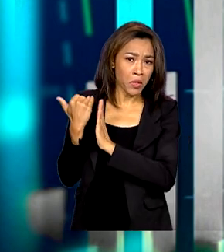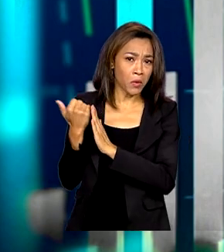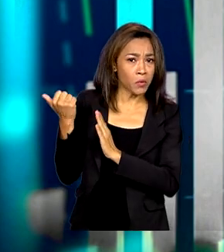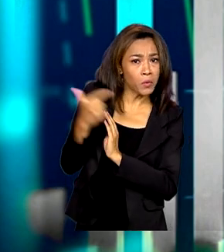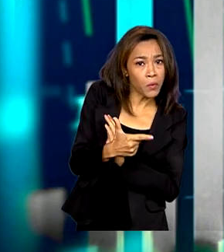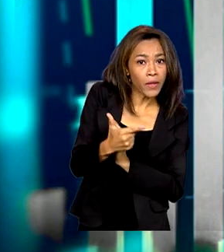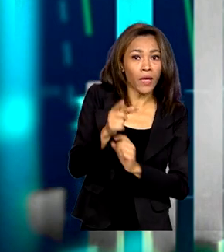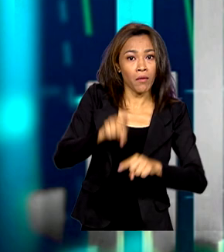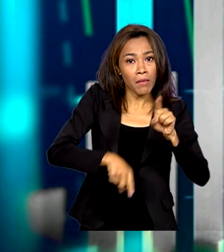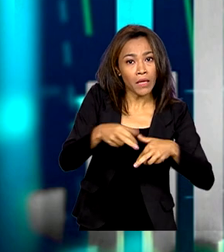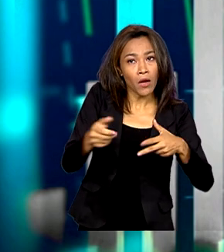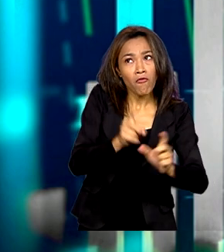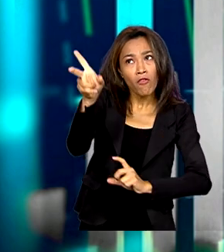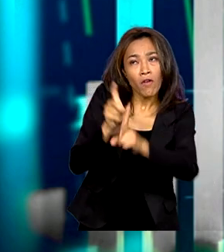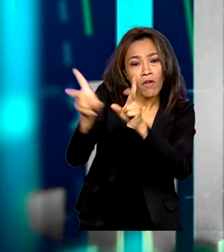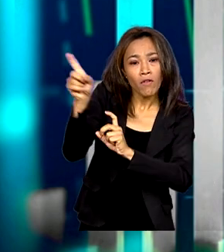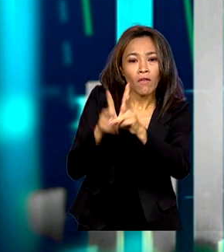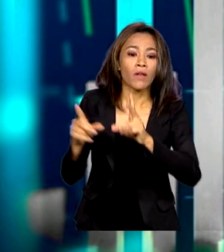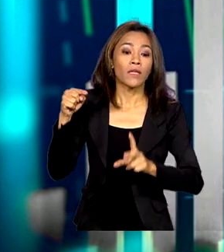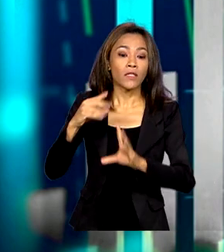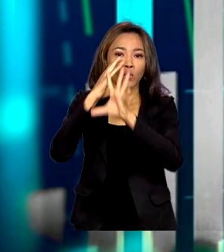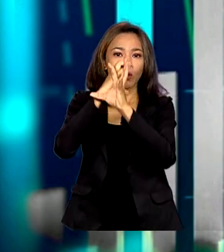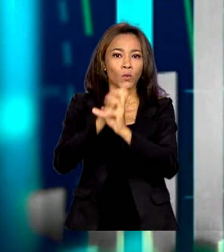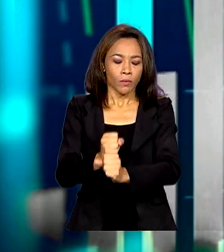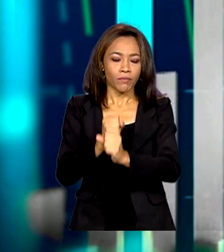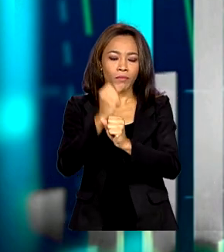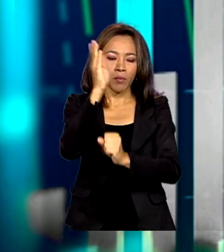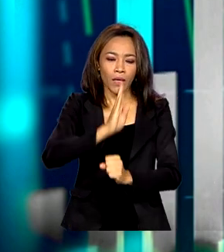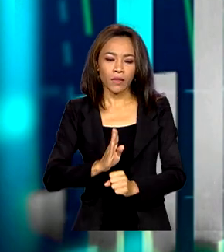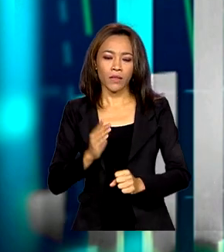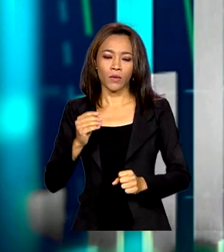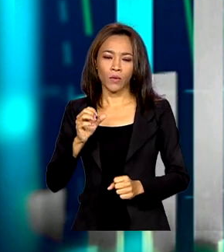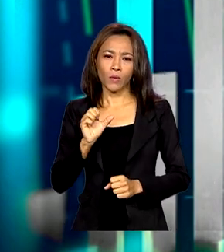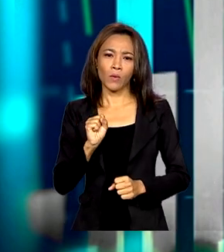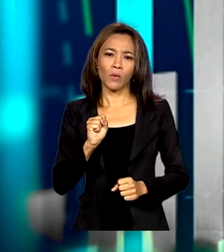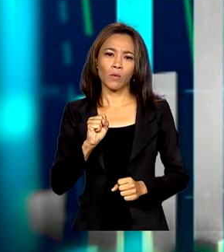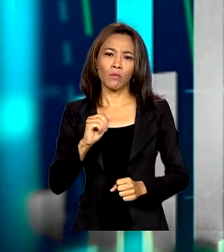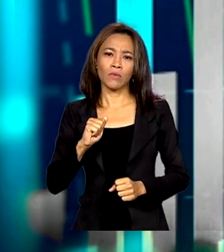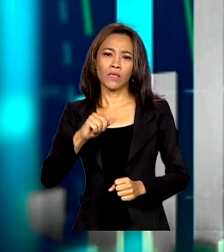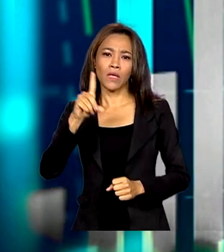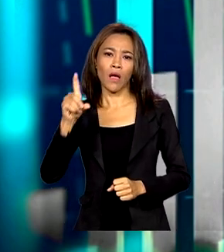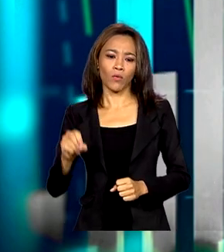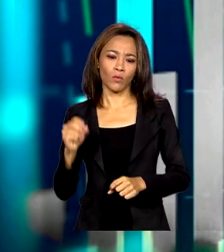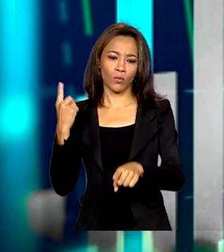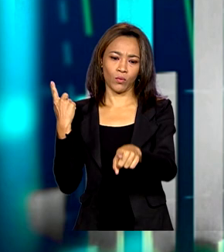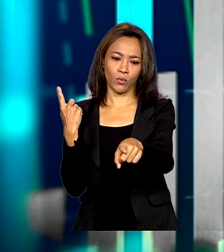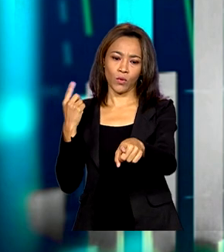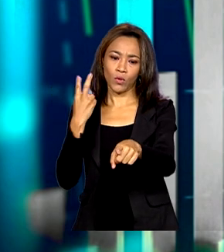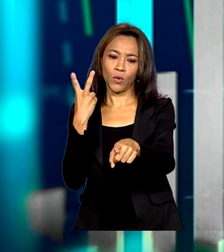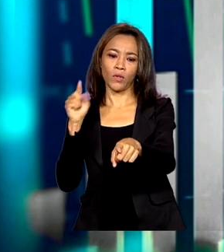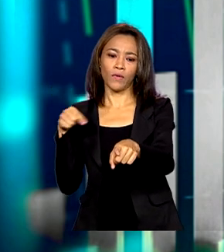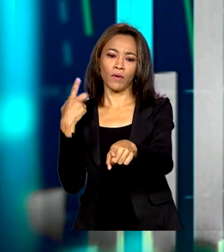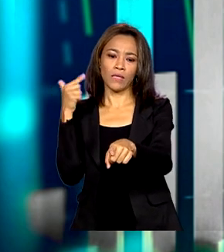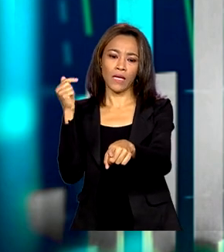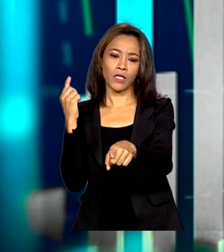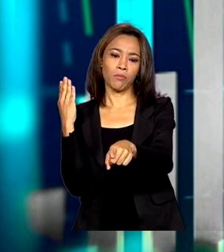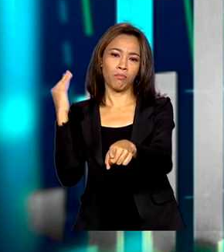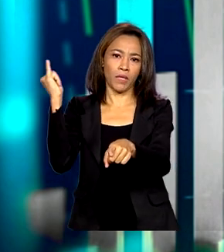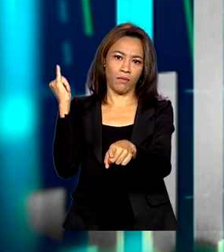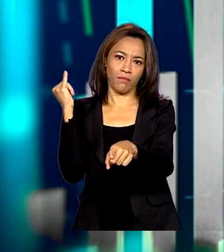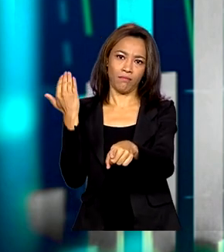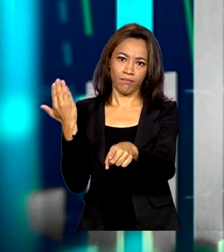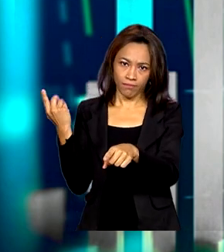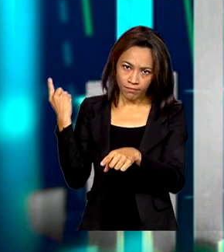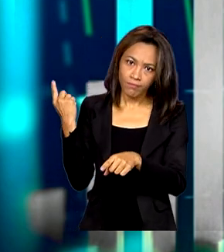exportações, possibilitando para o Brasil um superávit, um saldo em janeiro de 2,7 bilhões de dólares em janeiro de